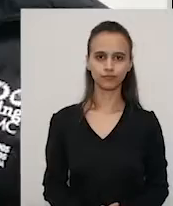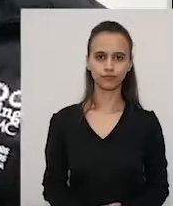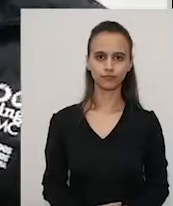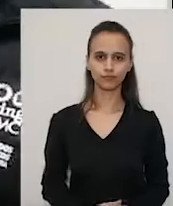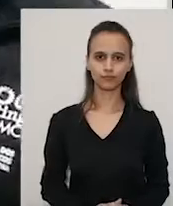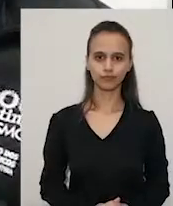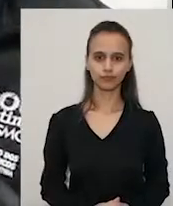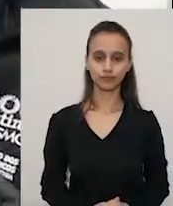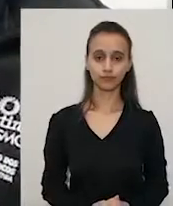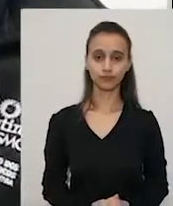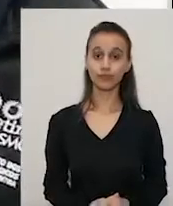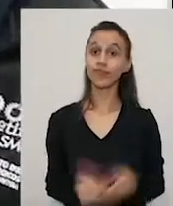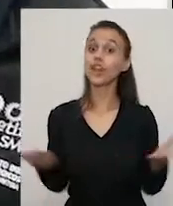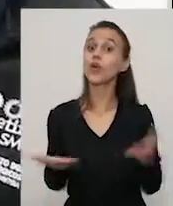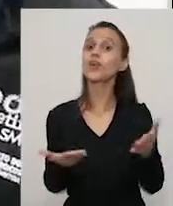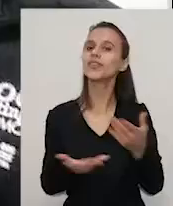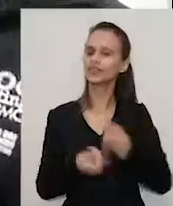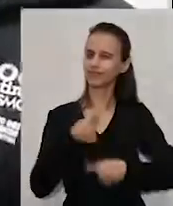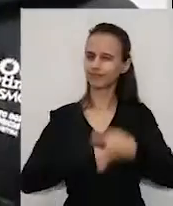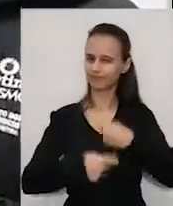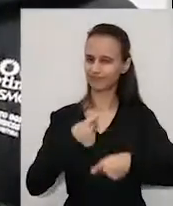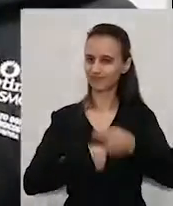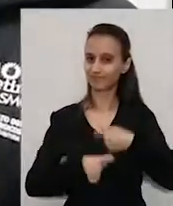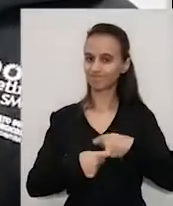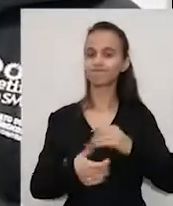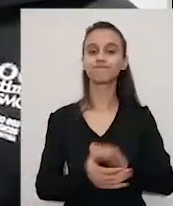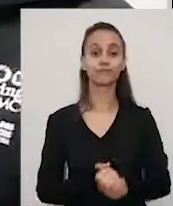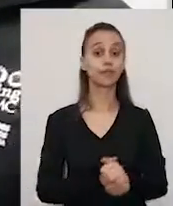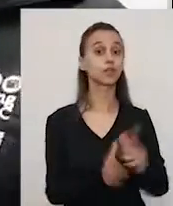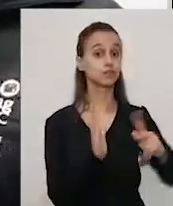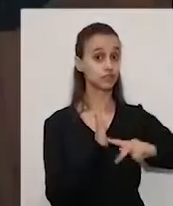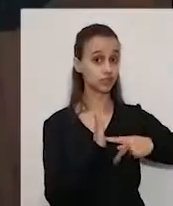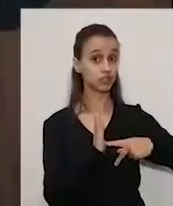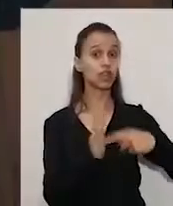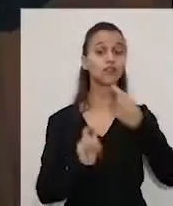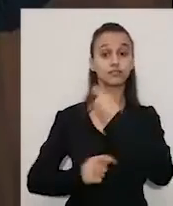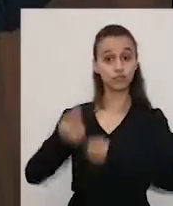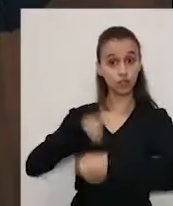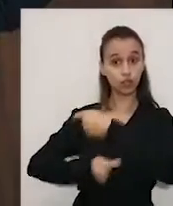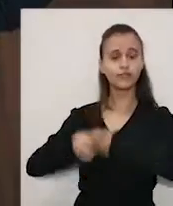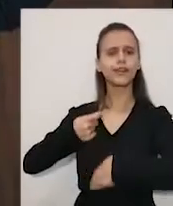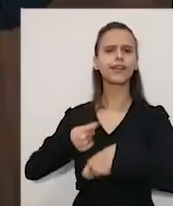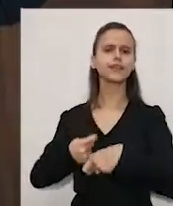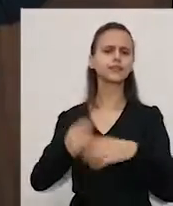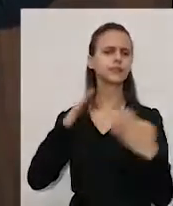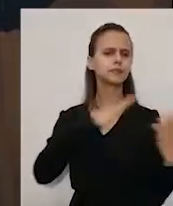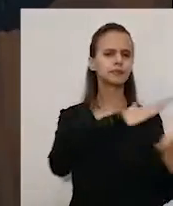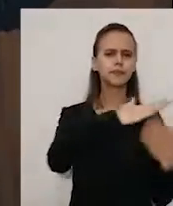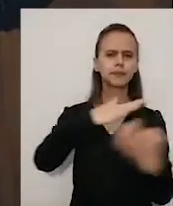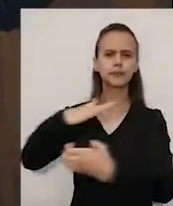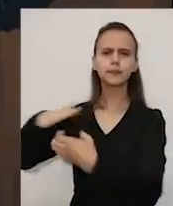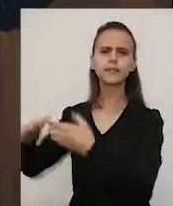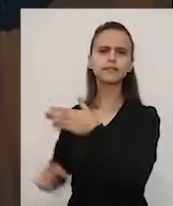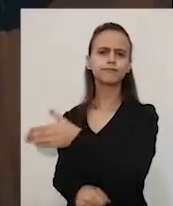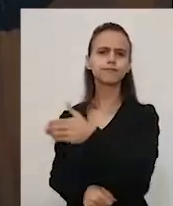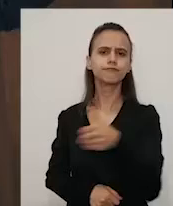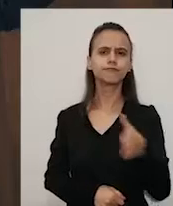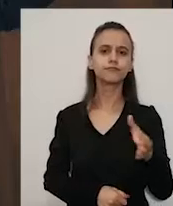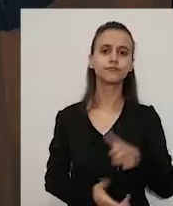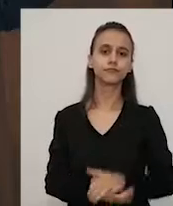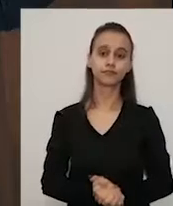O assunto agora é negociações. O sindicato está negociando com várias empresas do setor, tanto